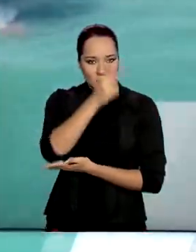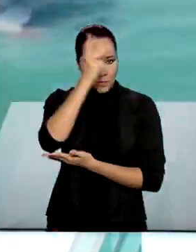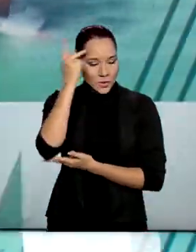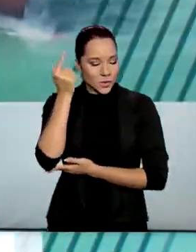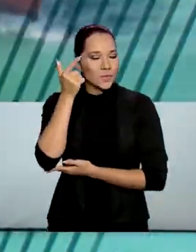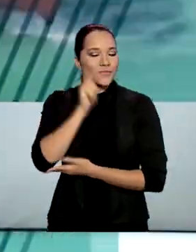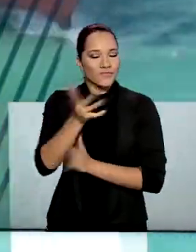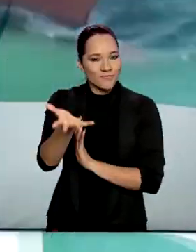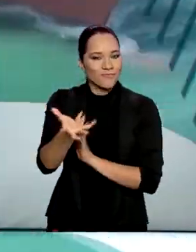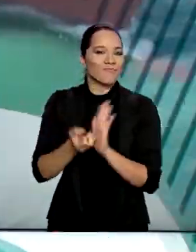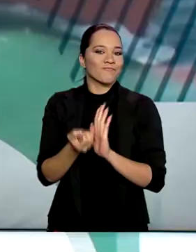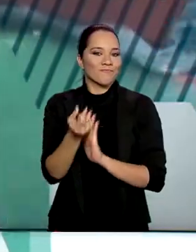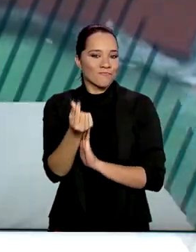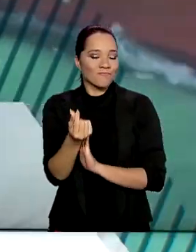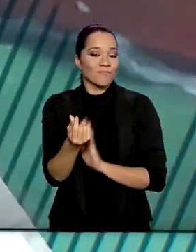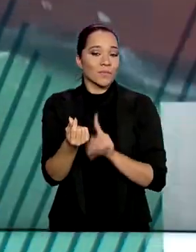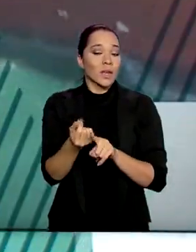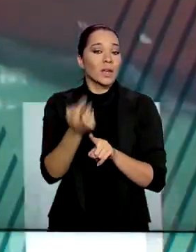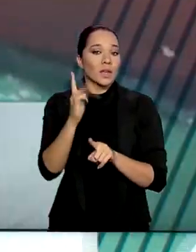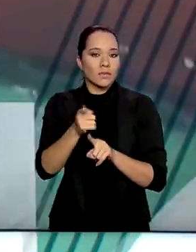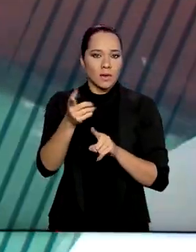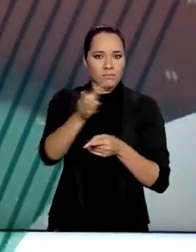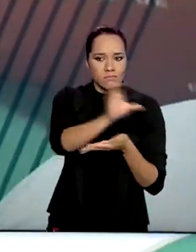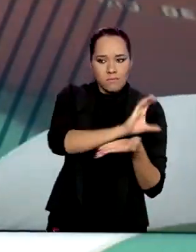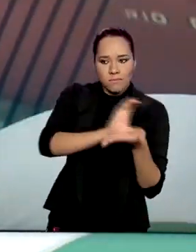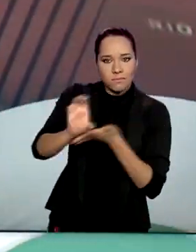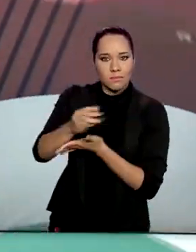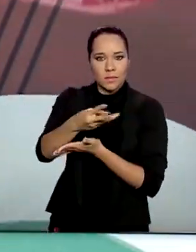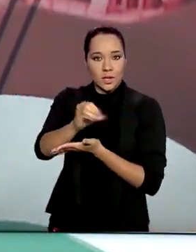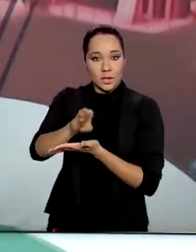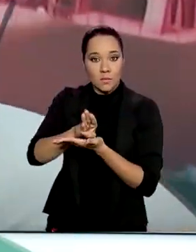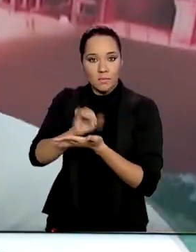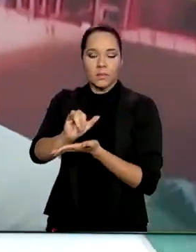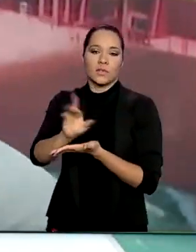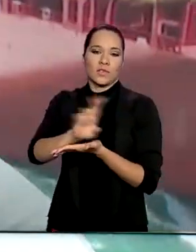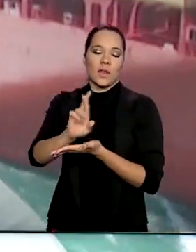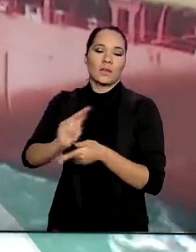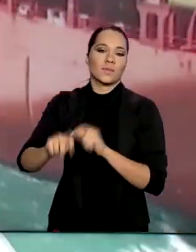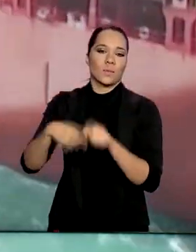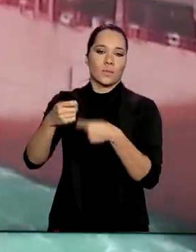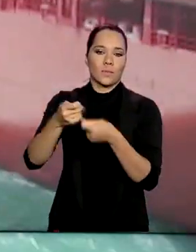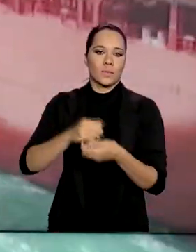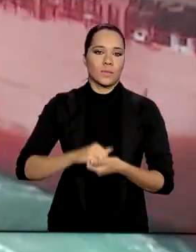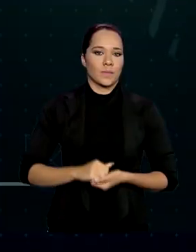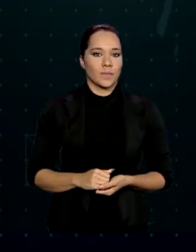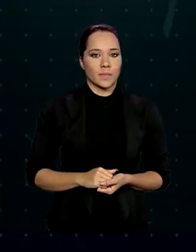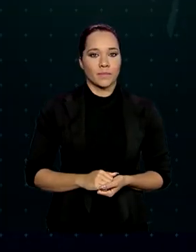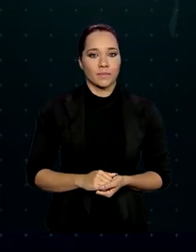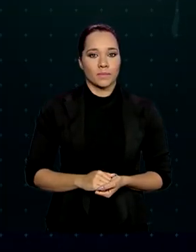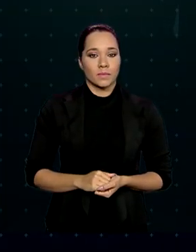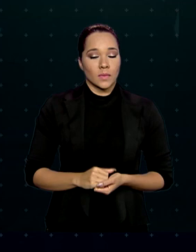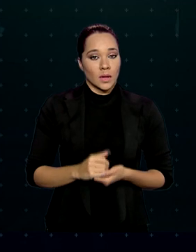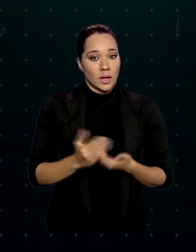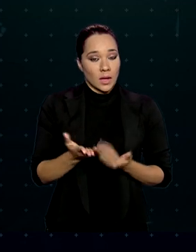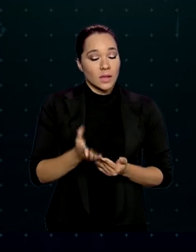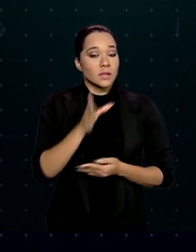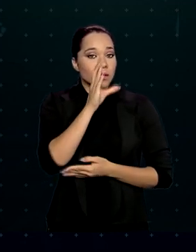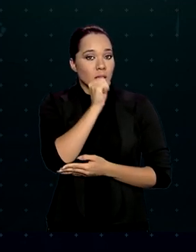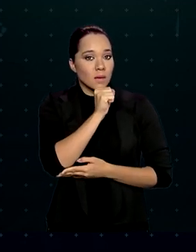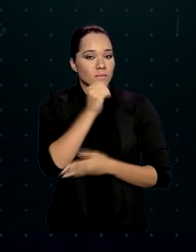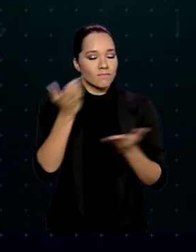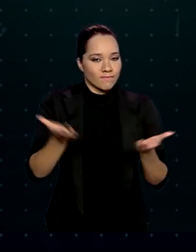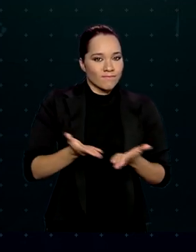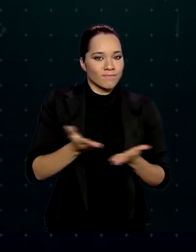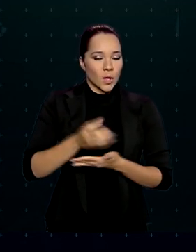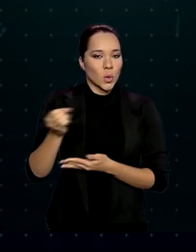sejam beneficiadas e sejam injetados quase 30 bilhões de reais na economia. A partir deste sábado,